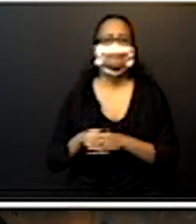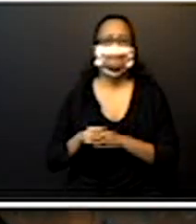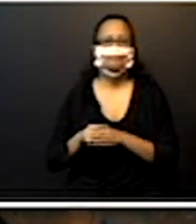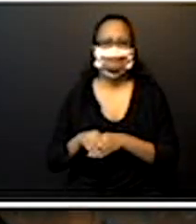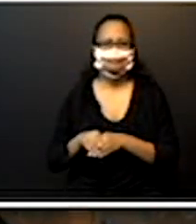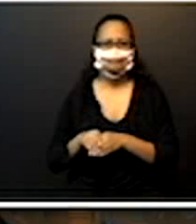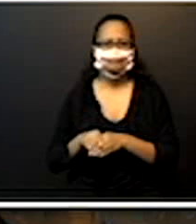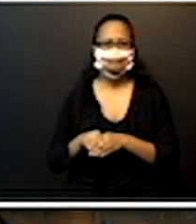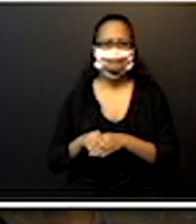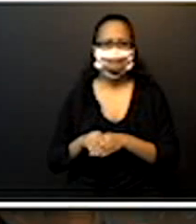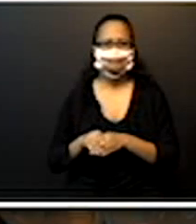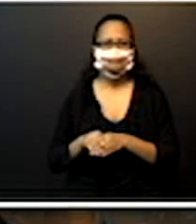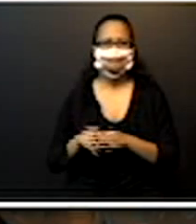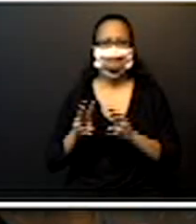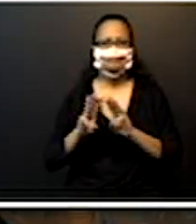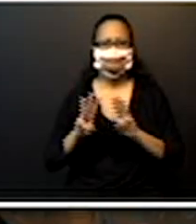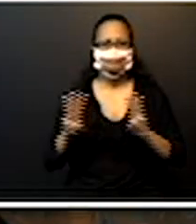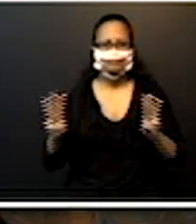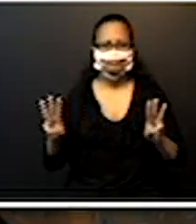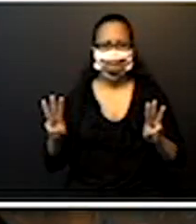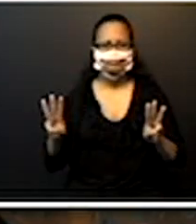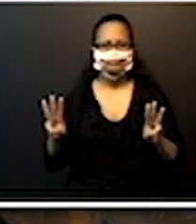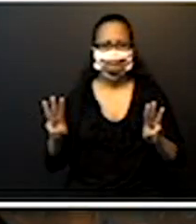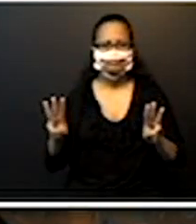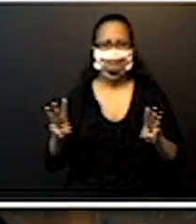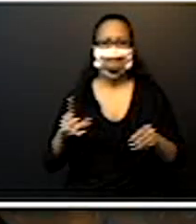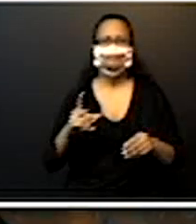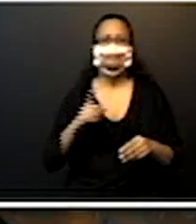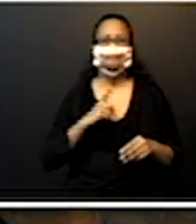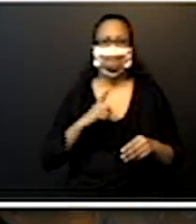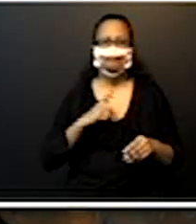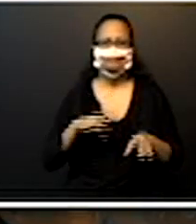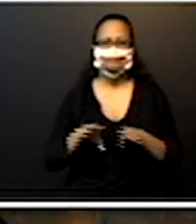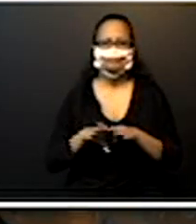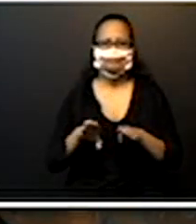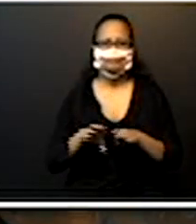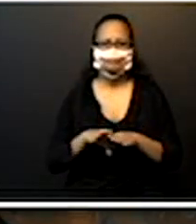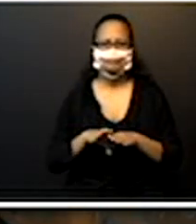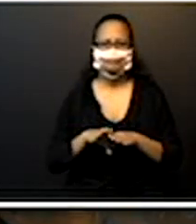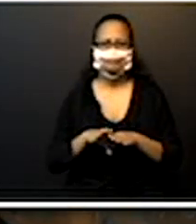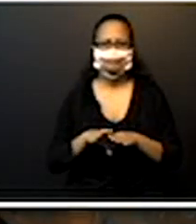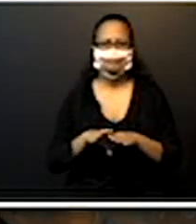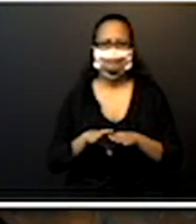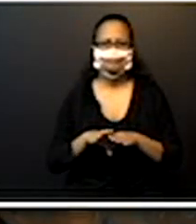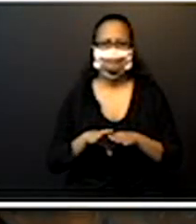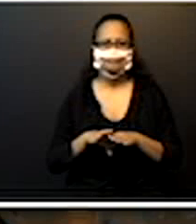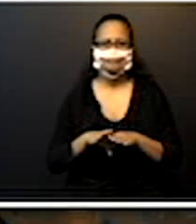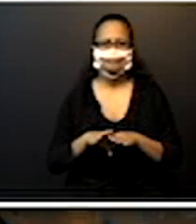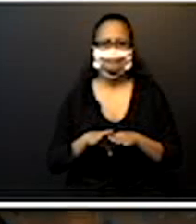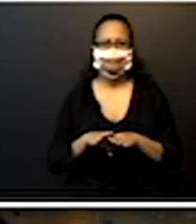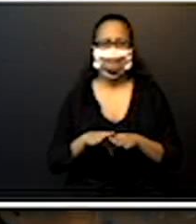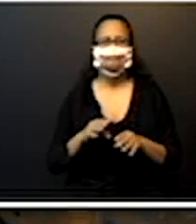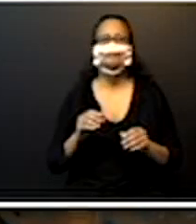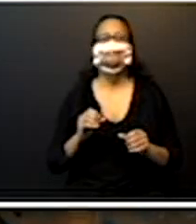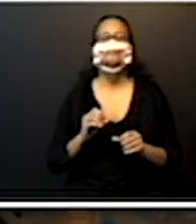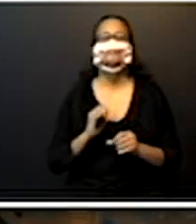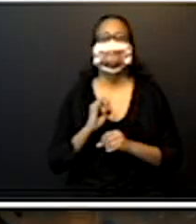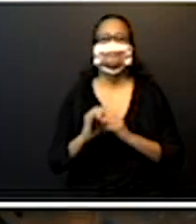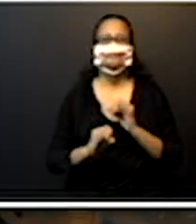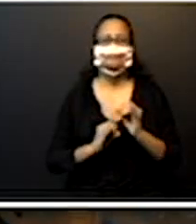vai ser disponibilizada lá em outras mídias que as professoras mandarão certinho nos grupos.